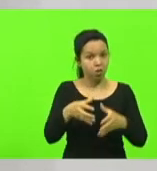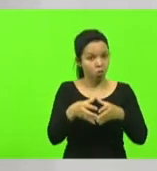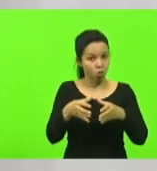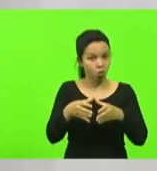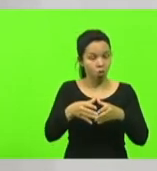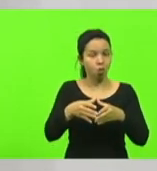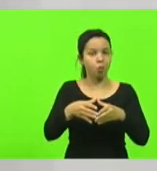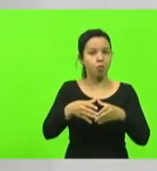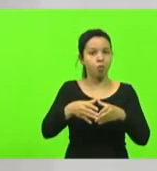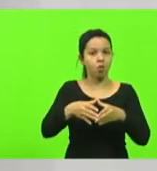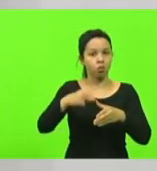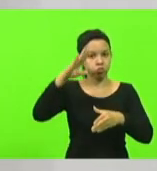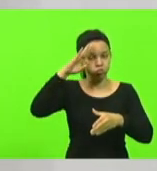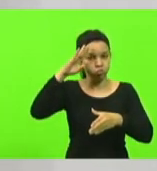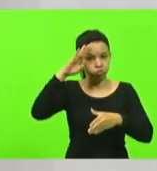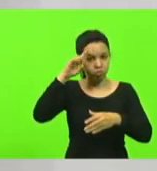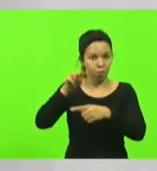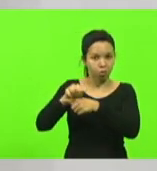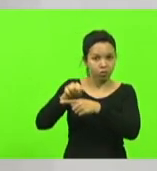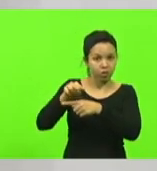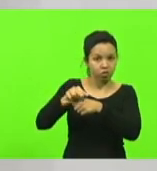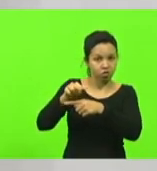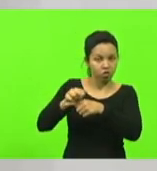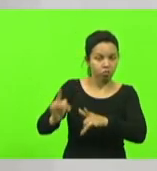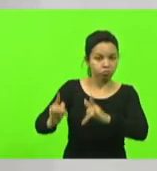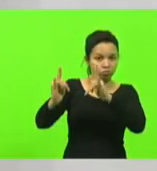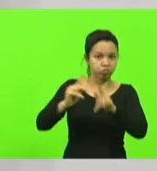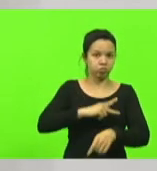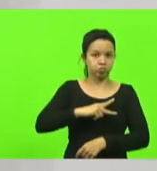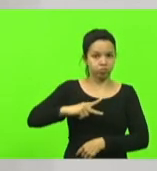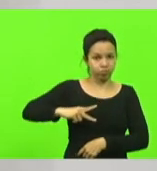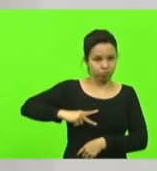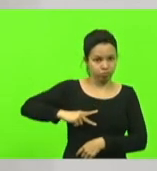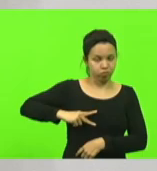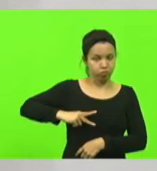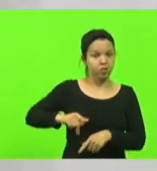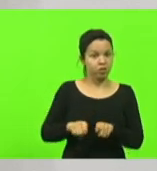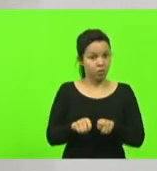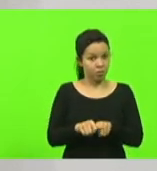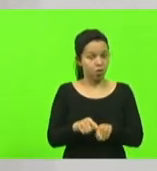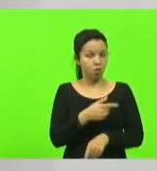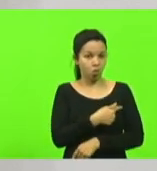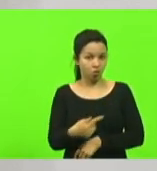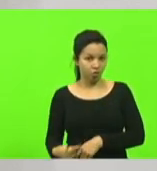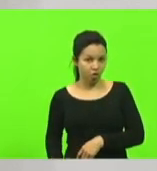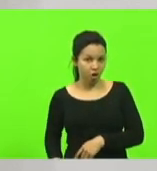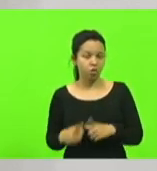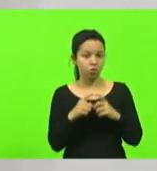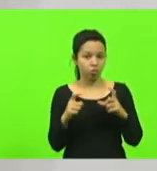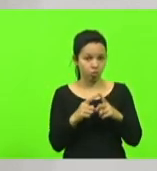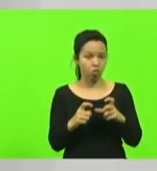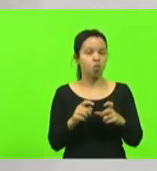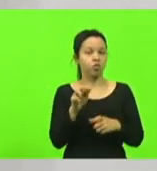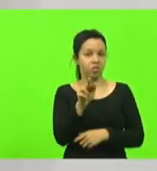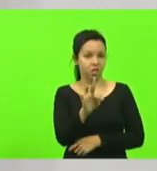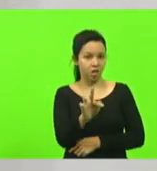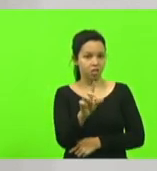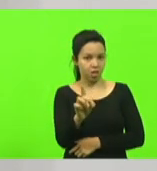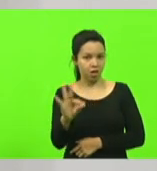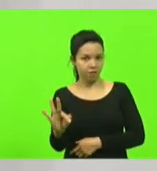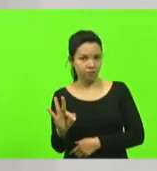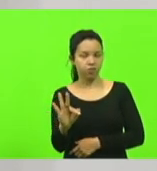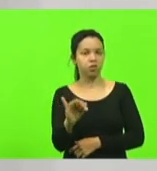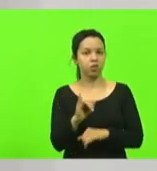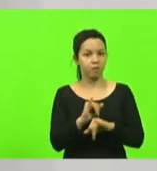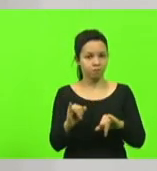feriado da semana que vem o governo do Distrito Federal já destacou 5 mil policiais militares para a segurança da